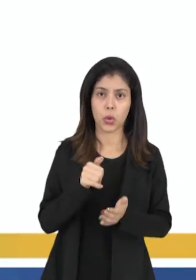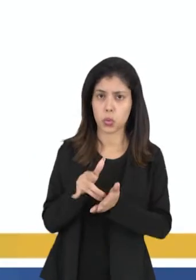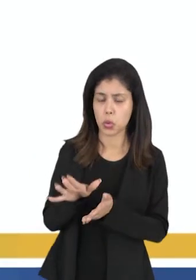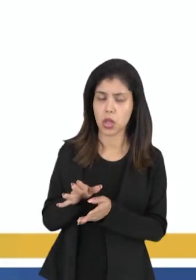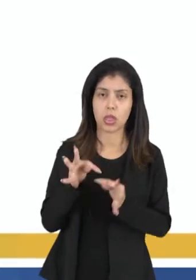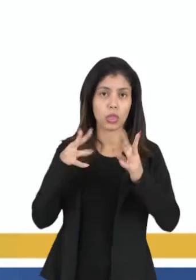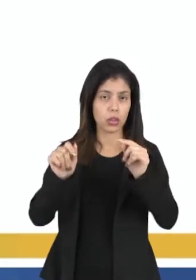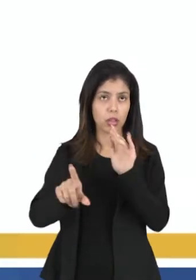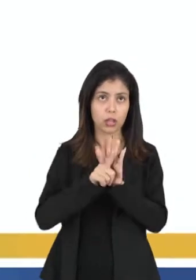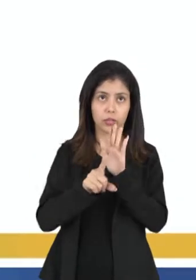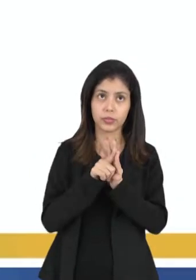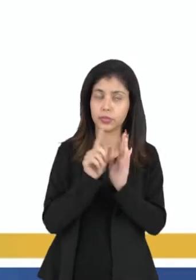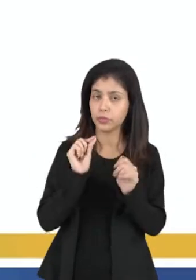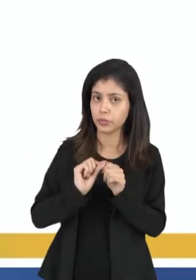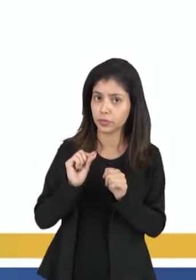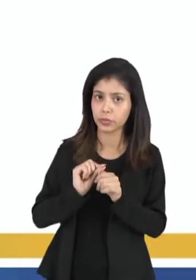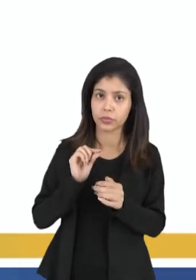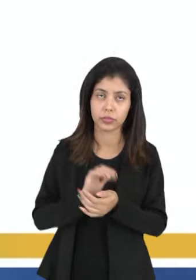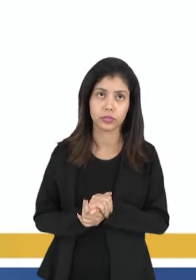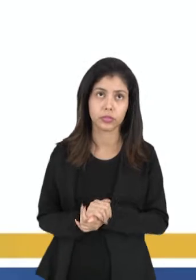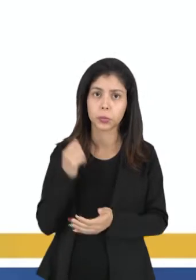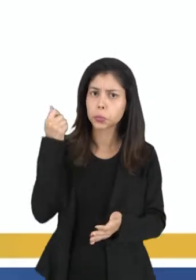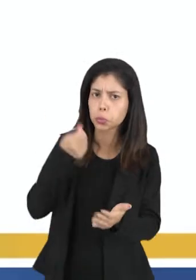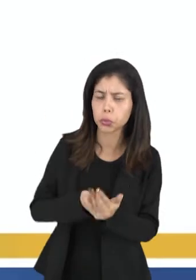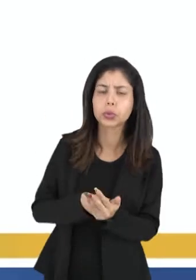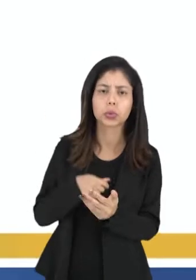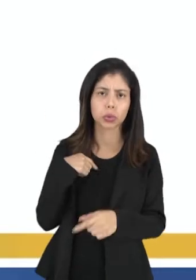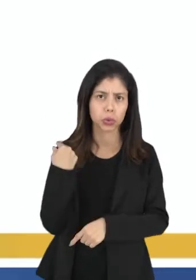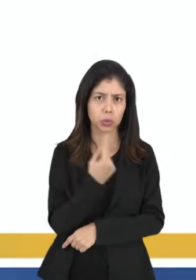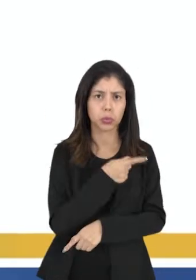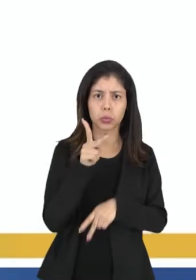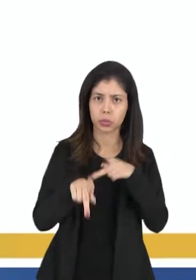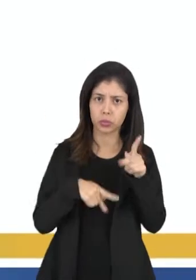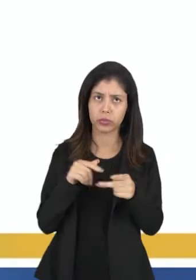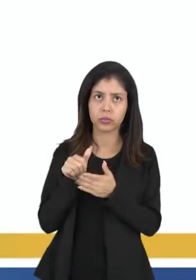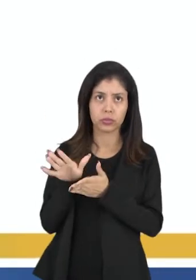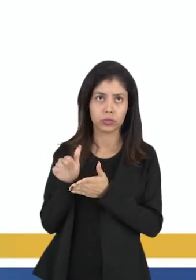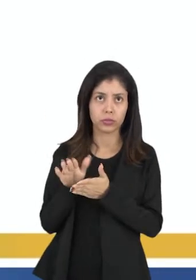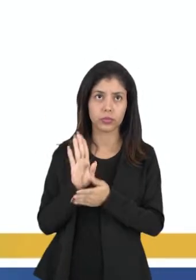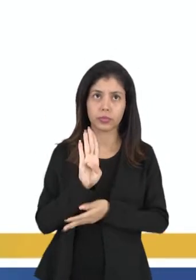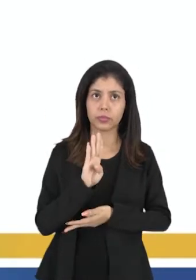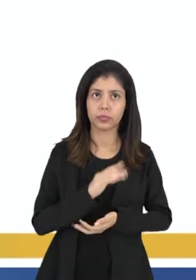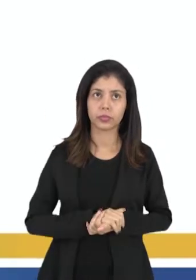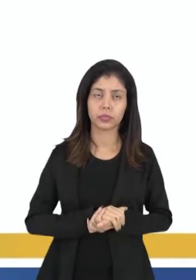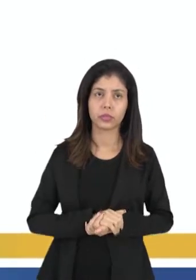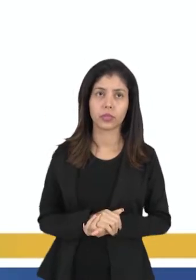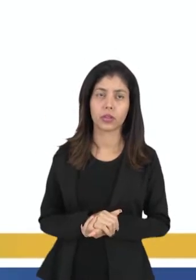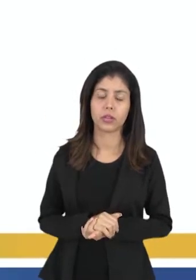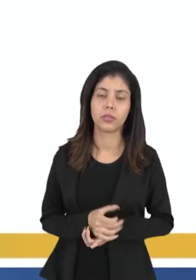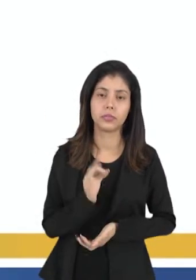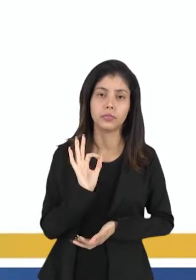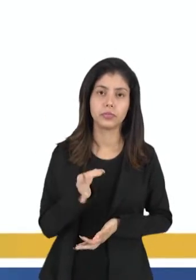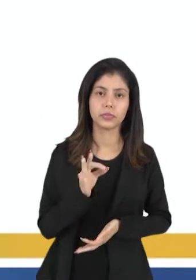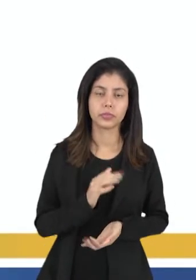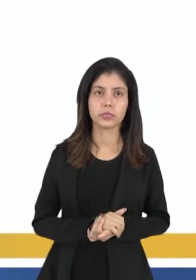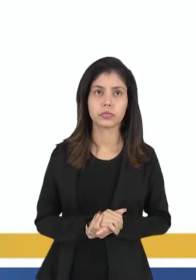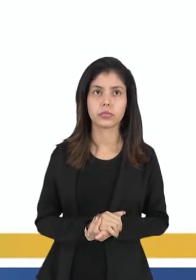Toda lei é feita para ser, né? Imposta ao povo. Então, a gente descartaria B, certo?